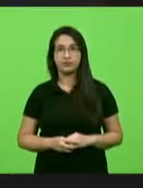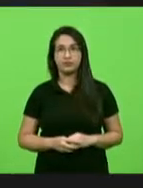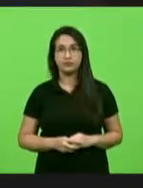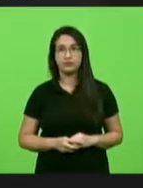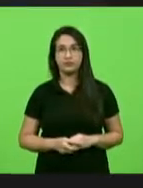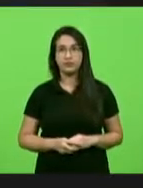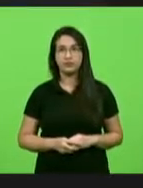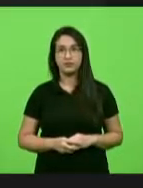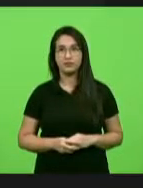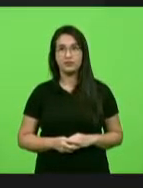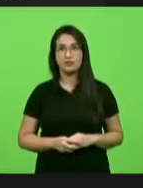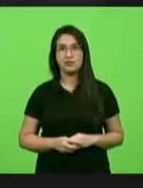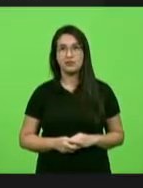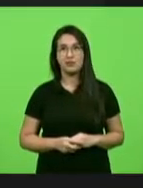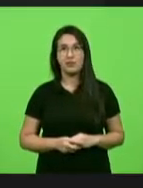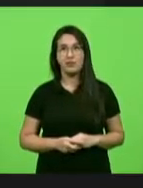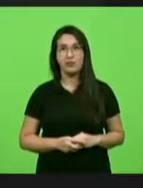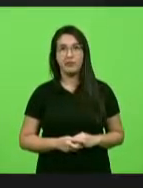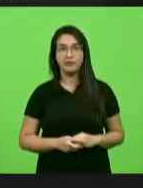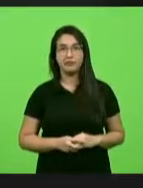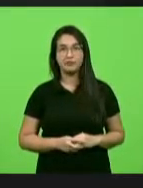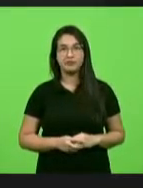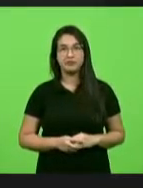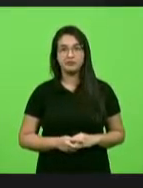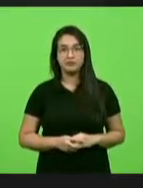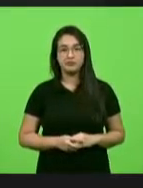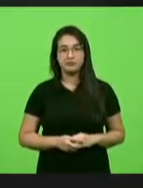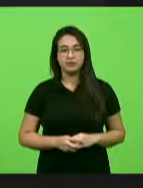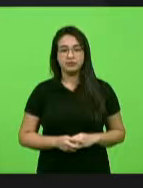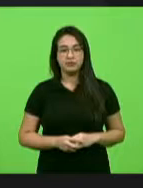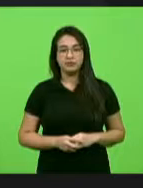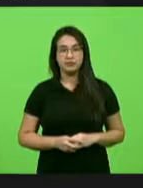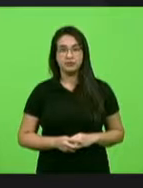o aí